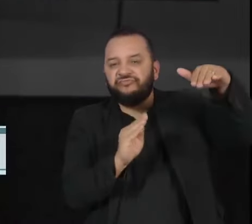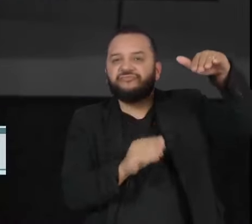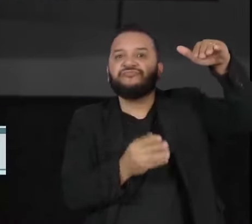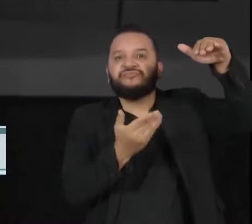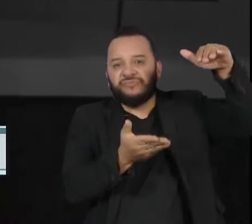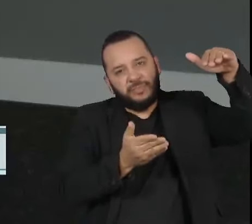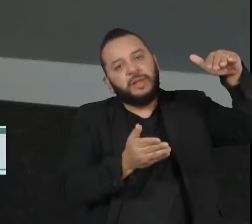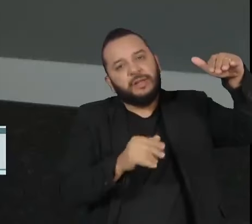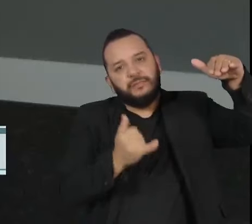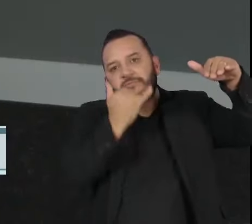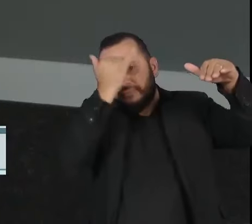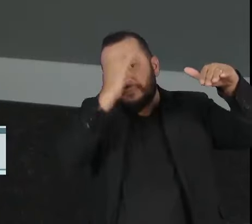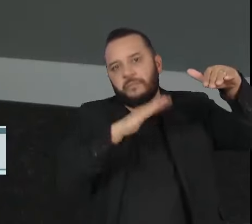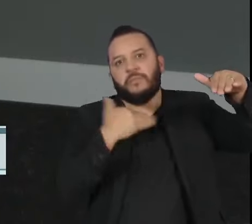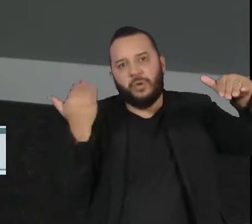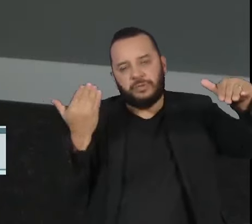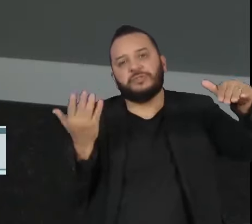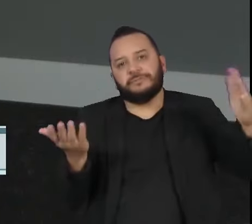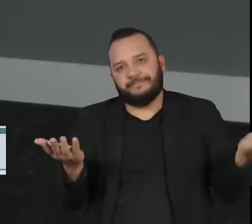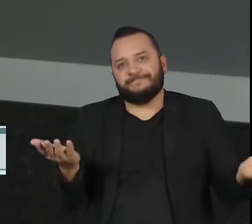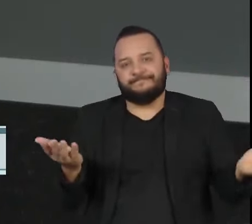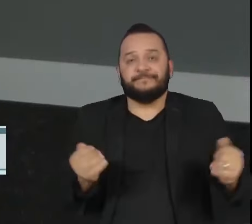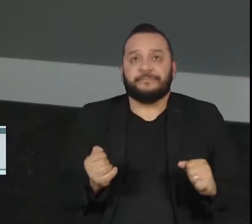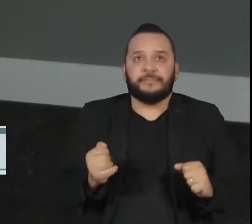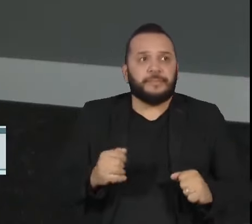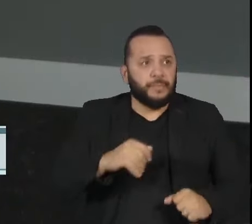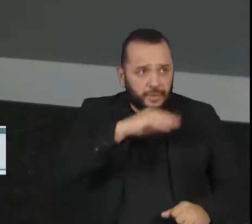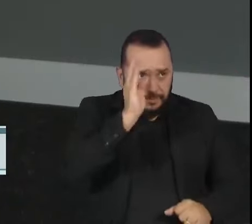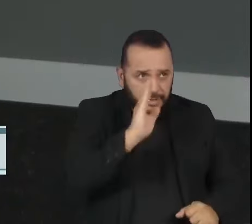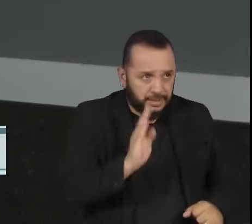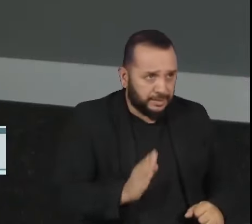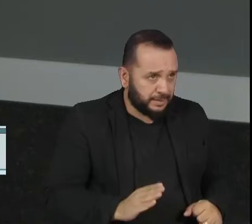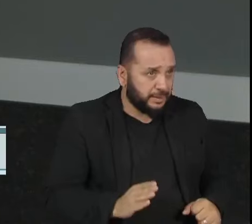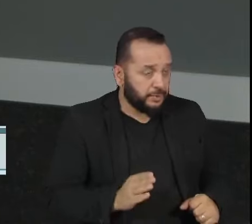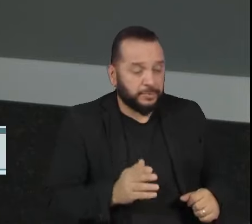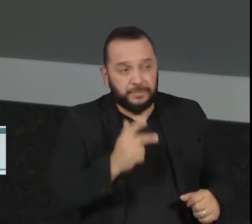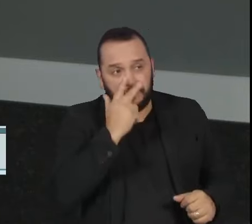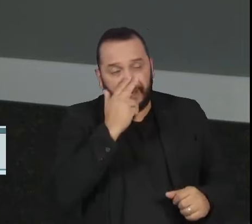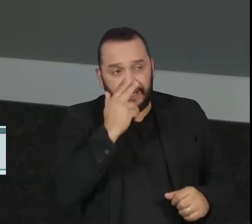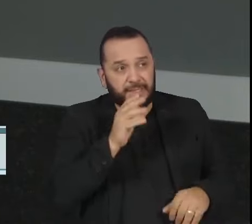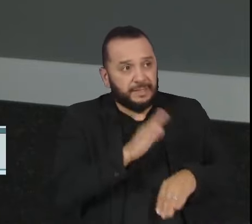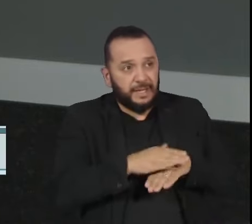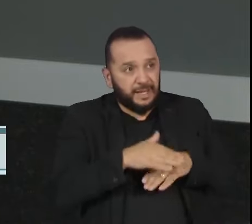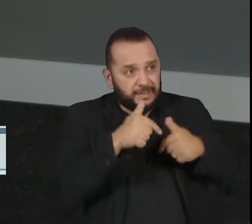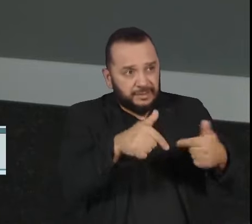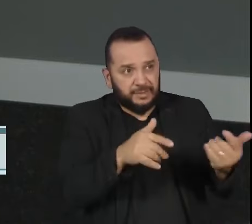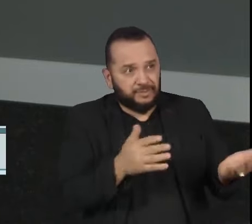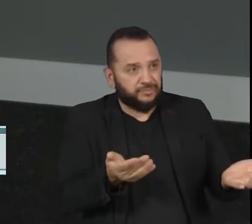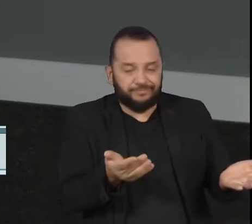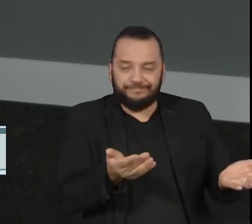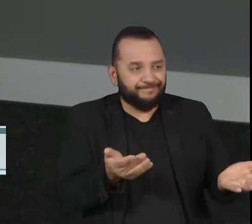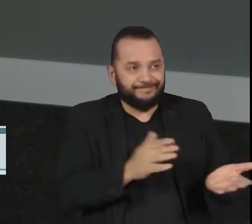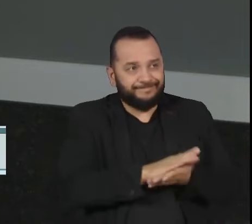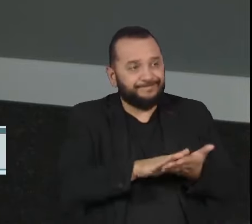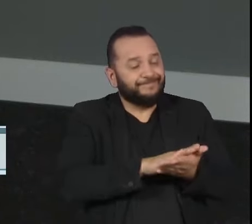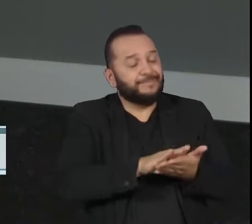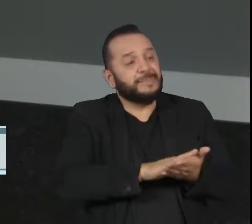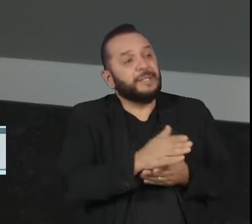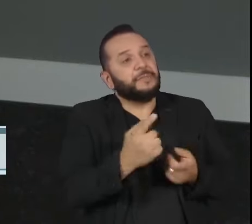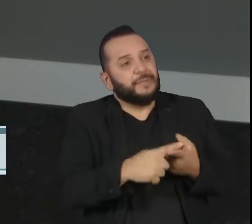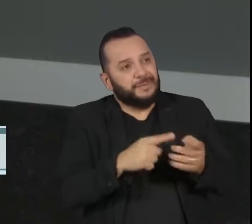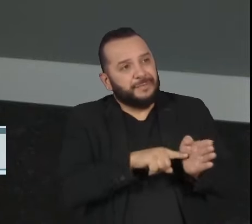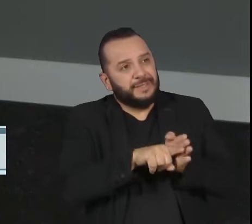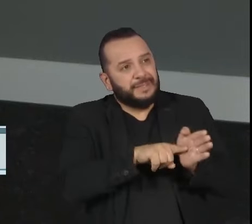deveria protegi-la. Obviamente, o Brasil não está fazendo a sua lição de casa, dados os números que estão aí. Mas, de alguma forma,